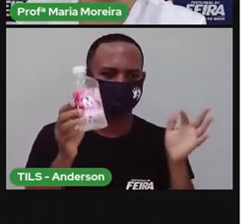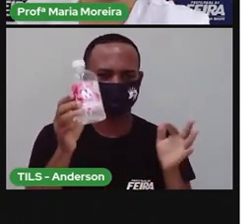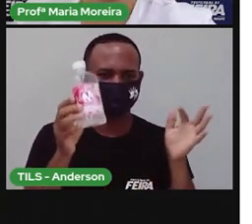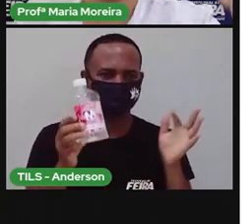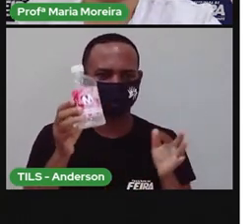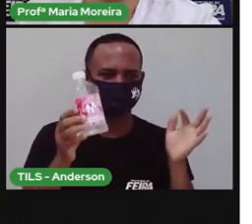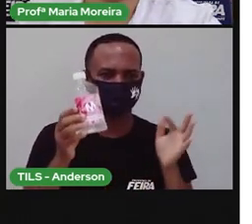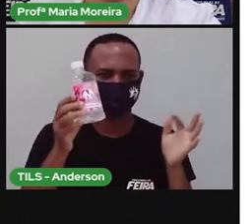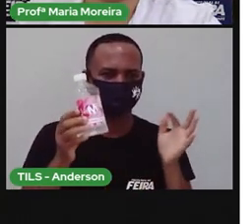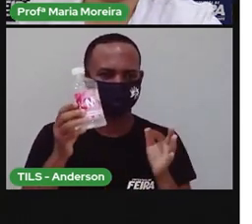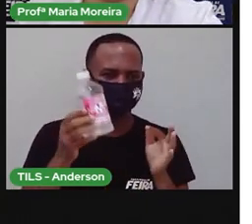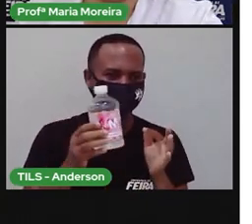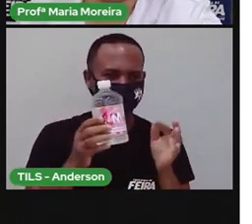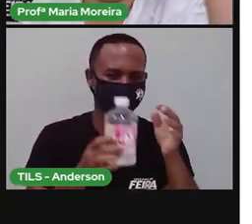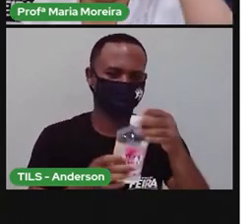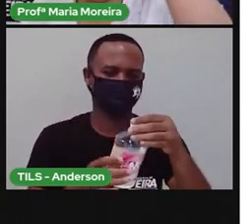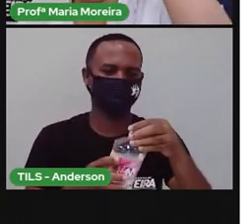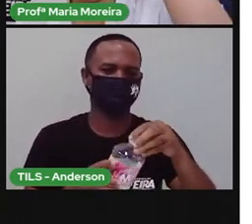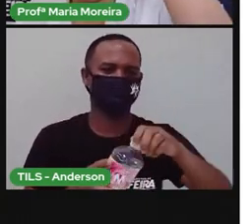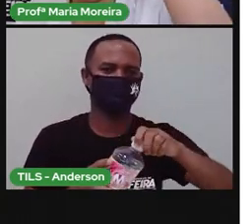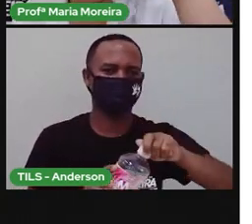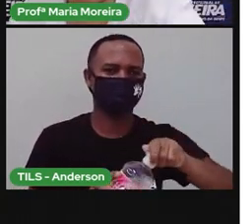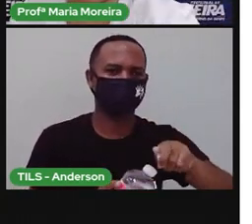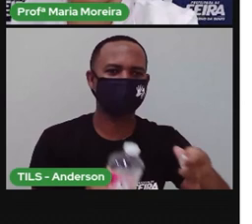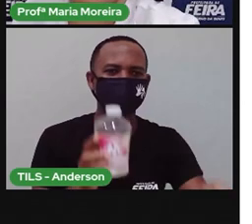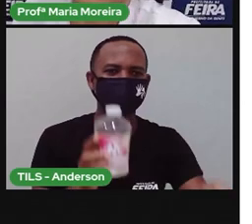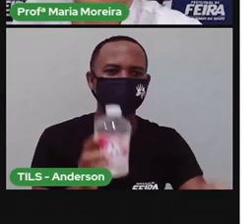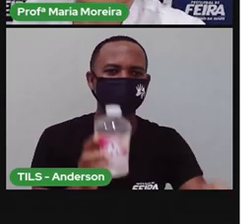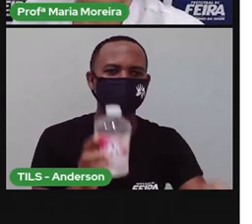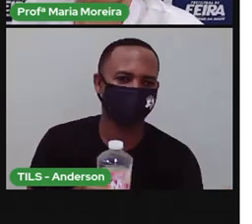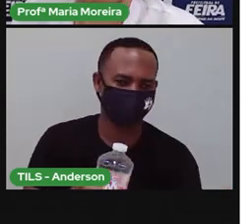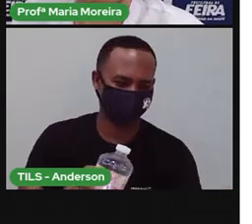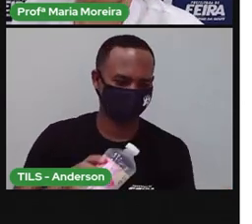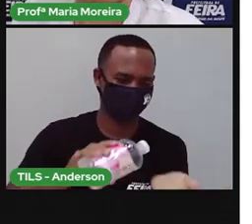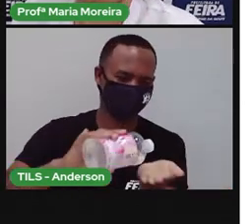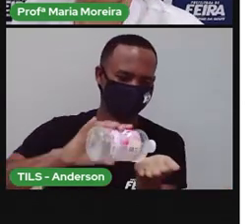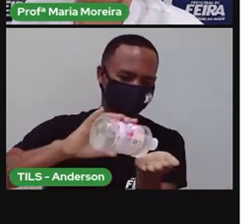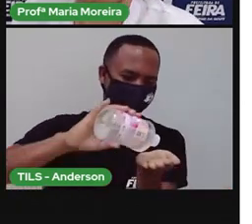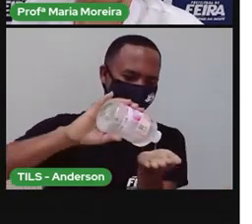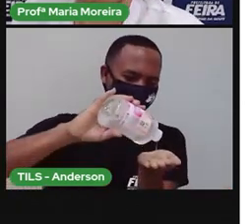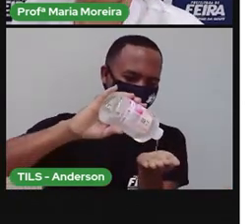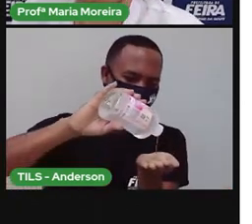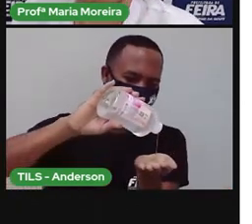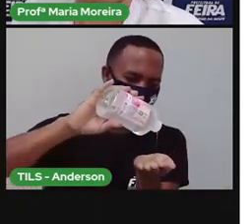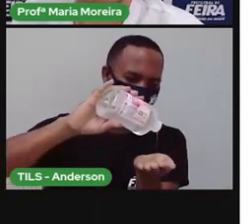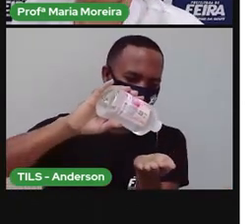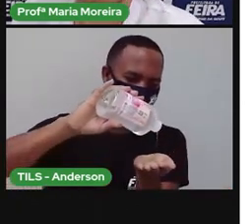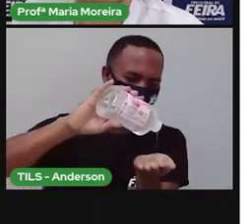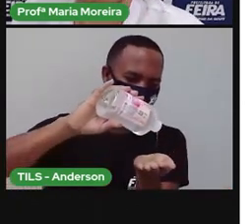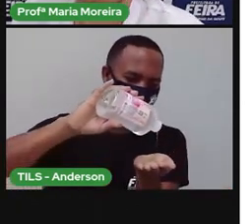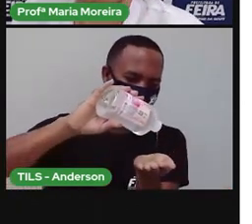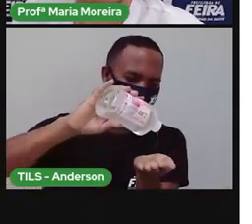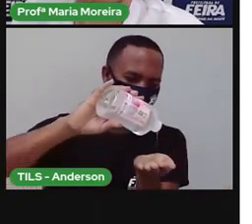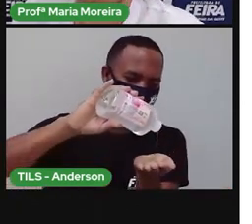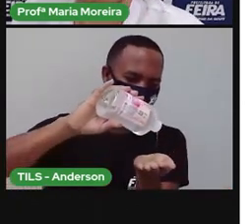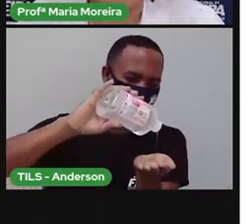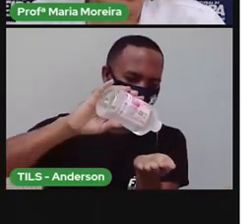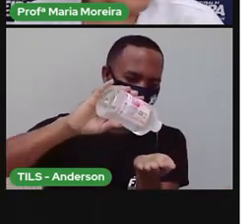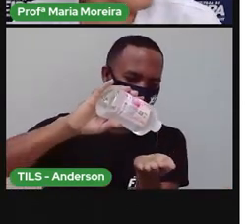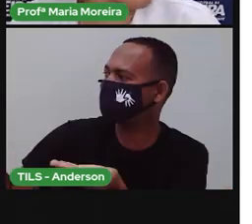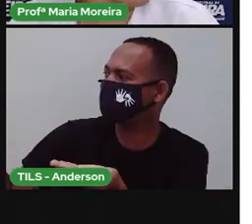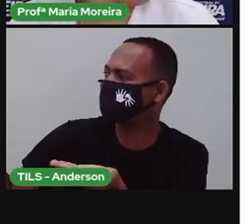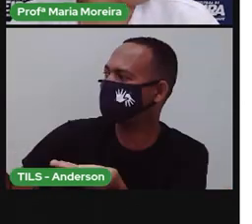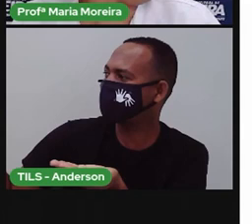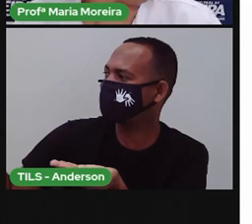diga que eu não tenho álcool em gel, eu tenho álcool em gel. Cadê aqui? Igualzinho dele. Eu uso sim. É porque o meu é aquele, é aquele daquela aula, o spray.